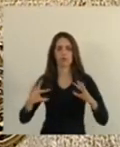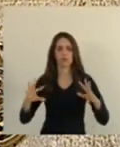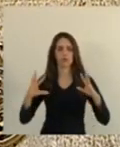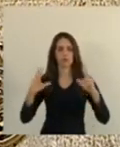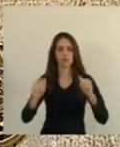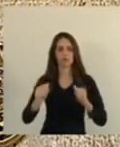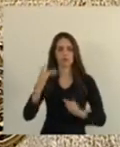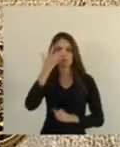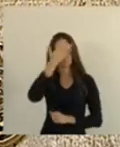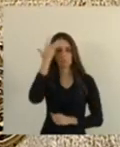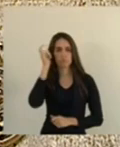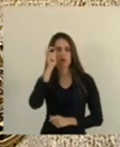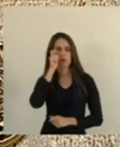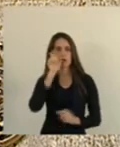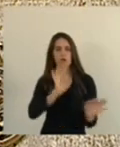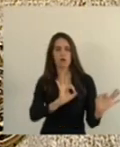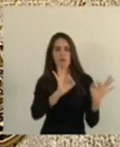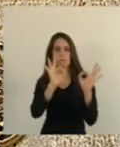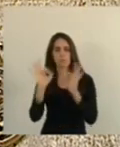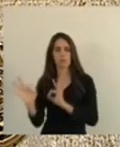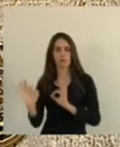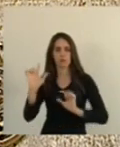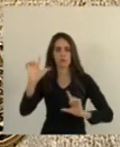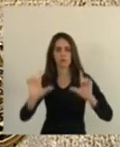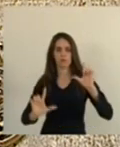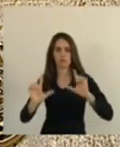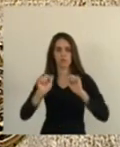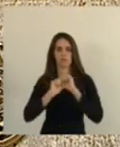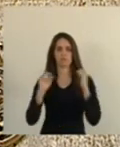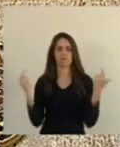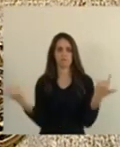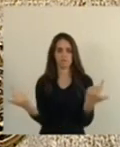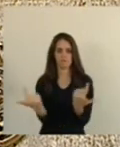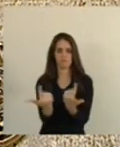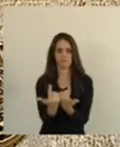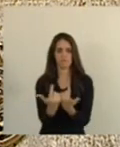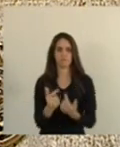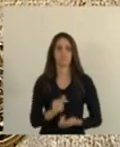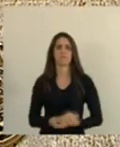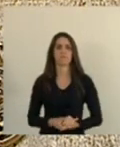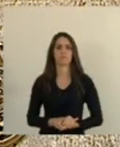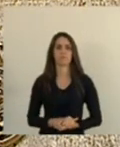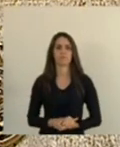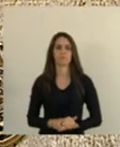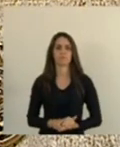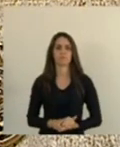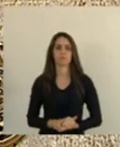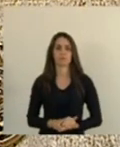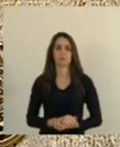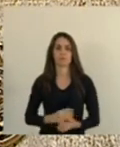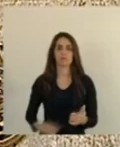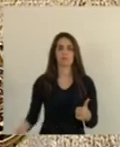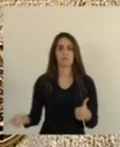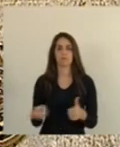acompanham através da TV Assembleia. Presidente, primeiro, comemorar,